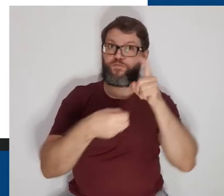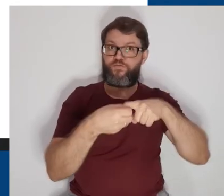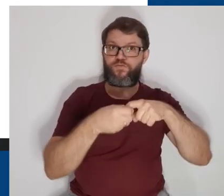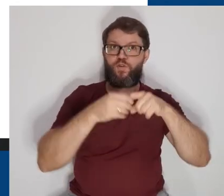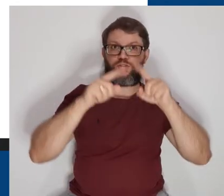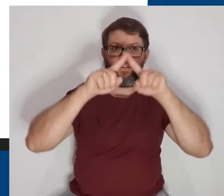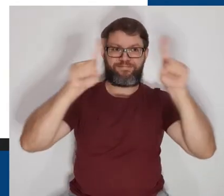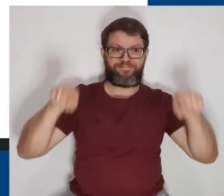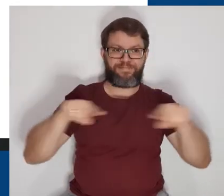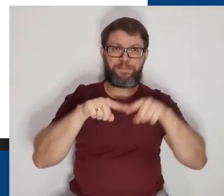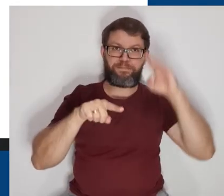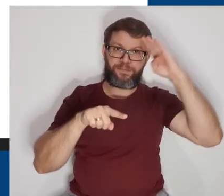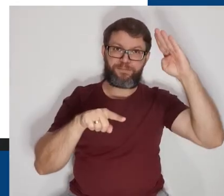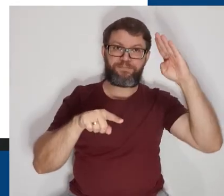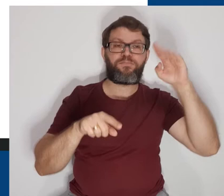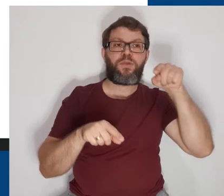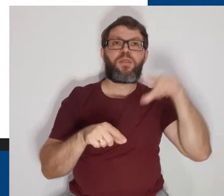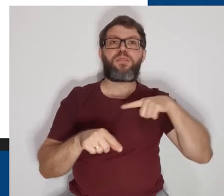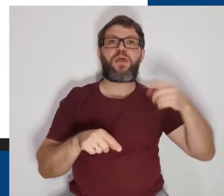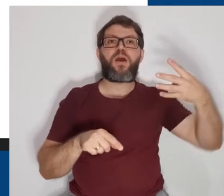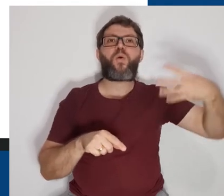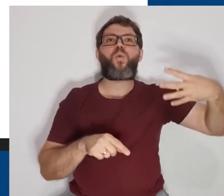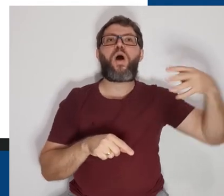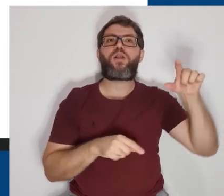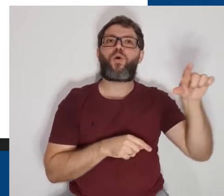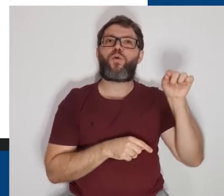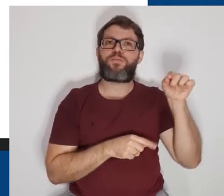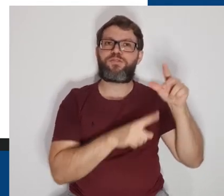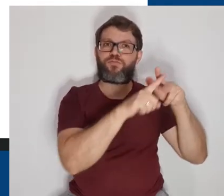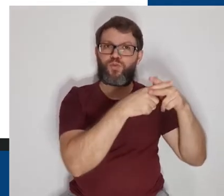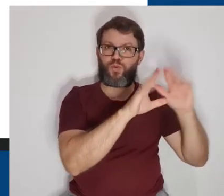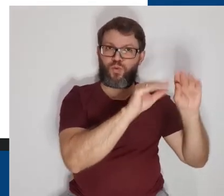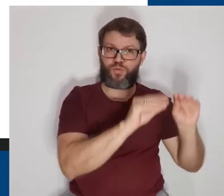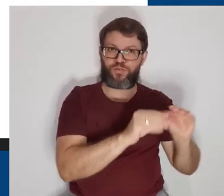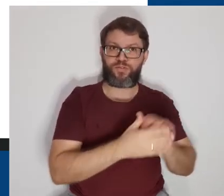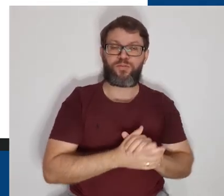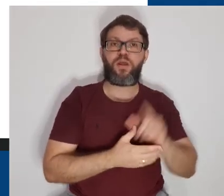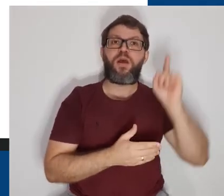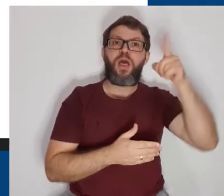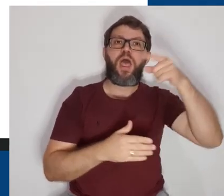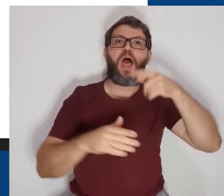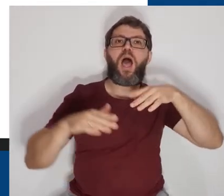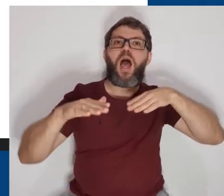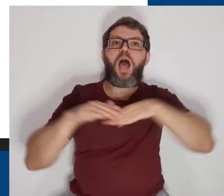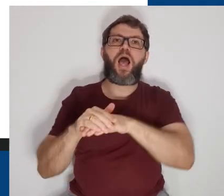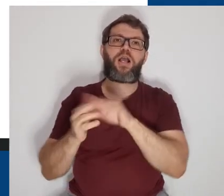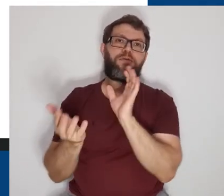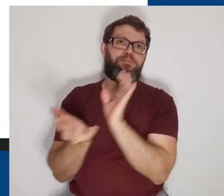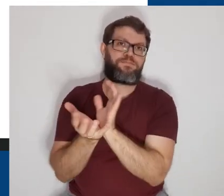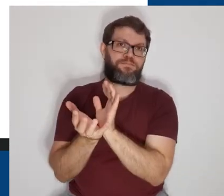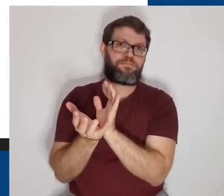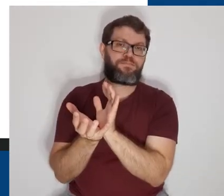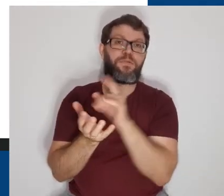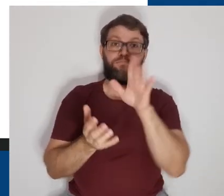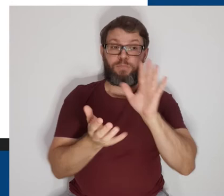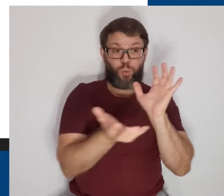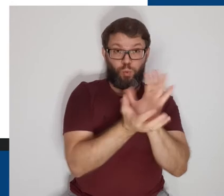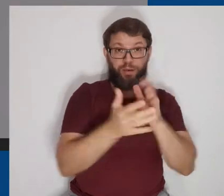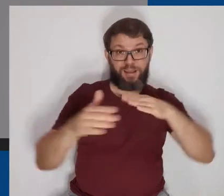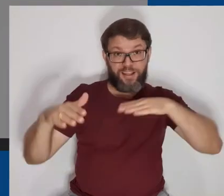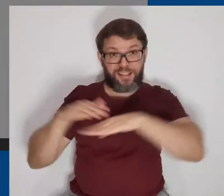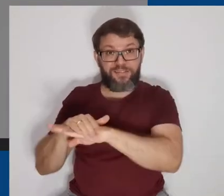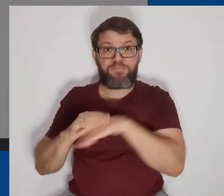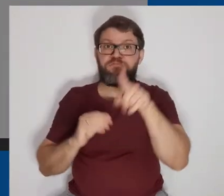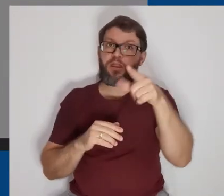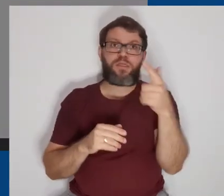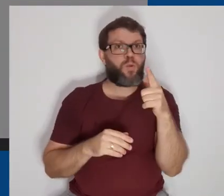De volta à tela inicial, temos aqui a quarta opção das nossas configurações. É a de arquivar uma turma. Quando uma turma é